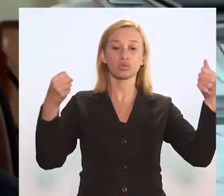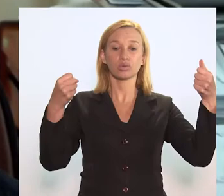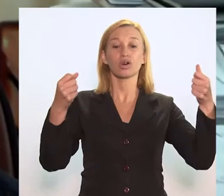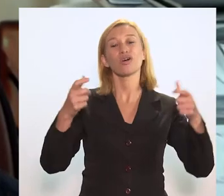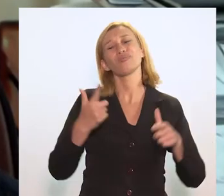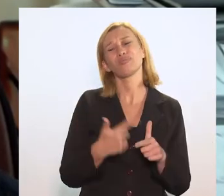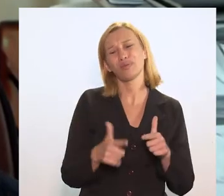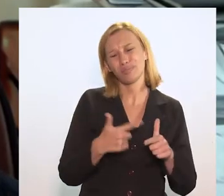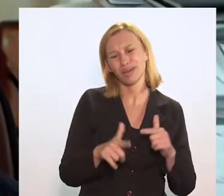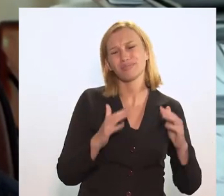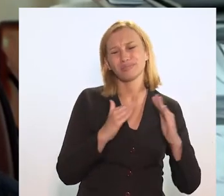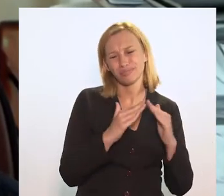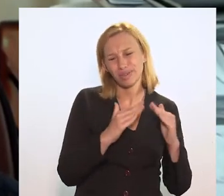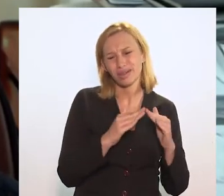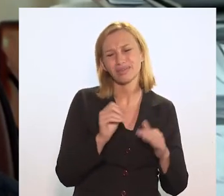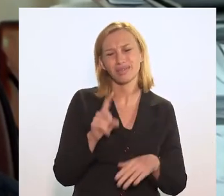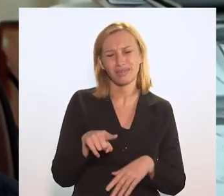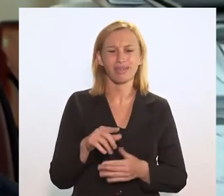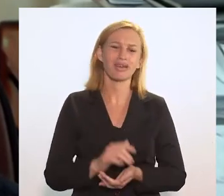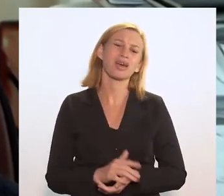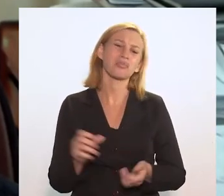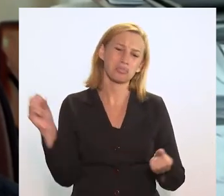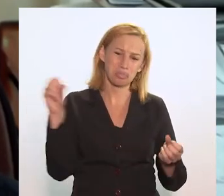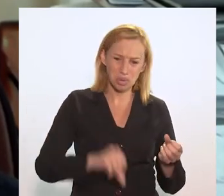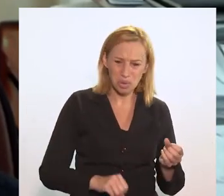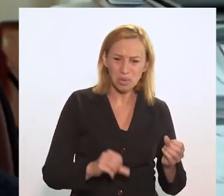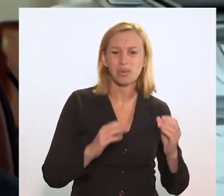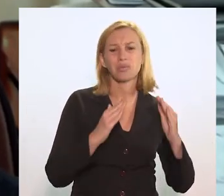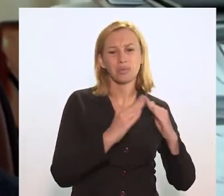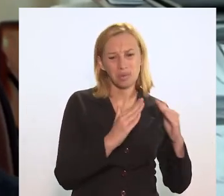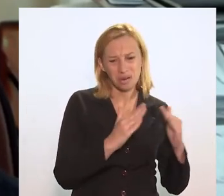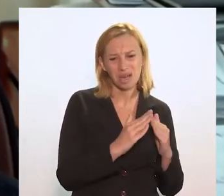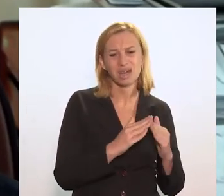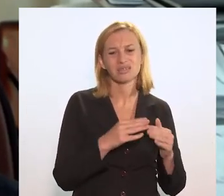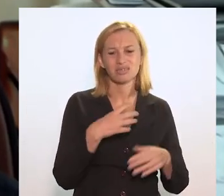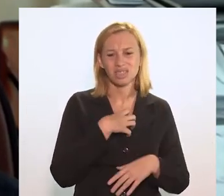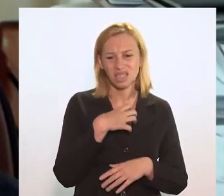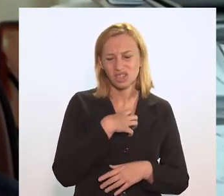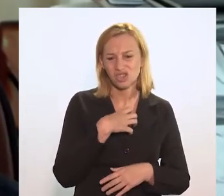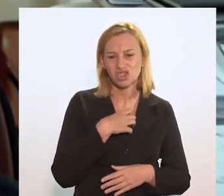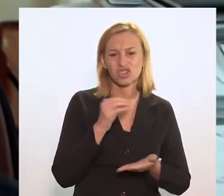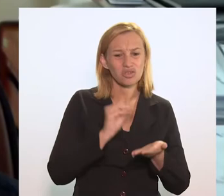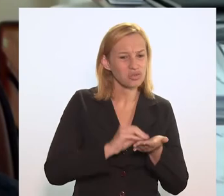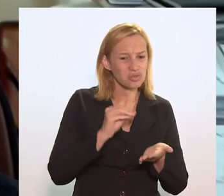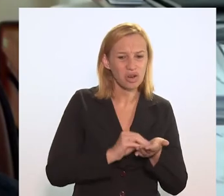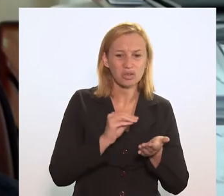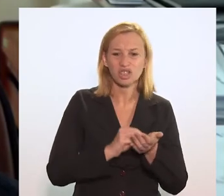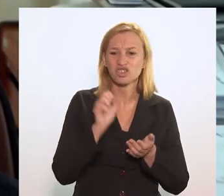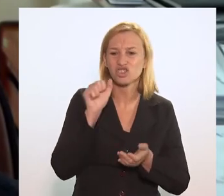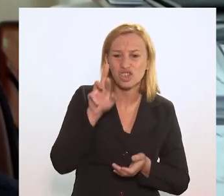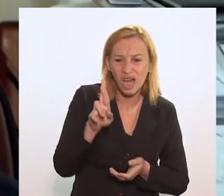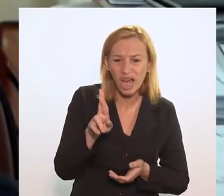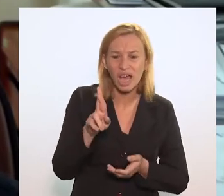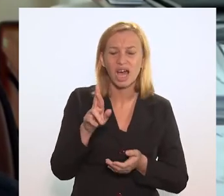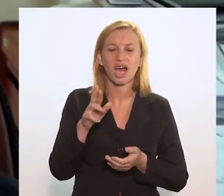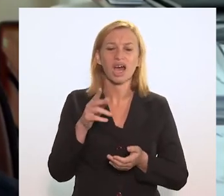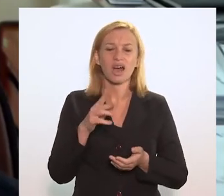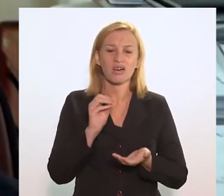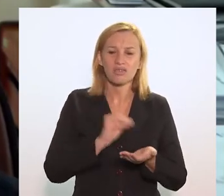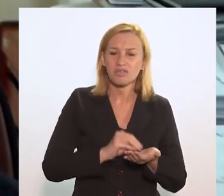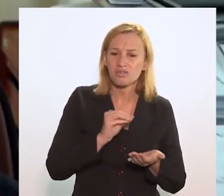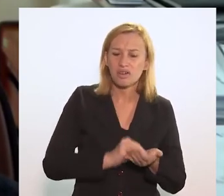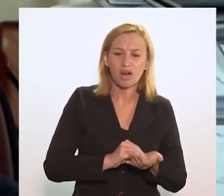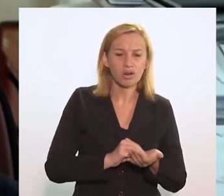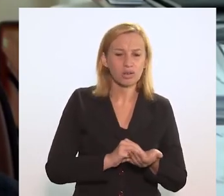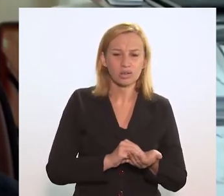das moradias, né? As moradias, quanto pior for a moradia no sentido de falta de ventilação, falta de